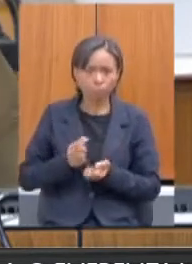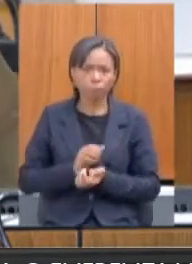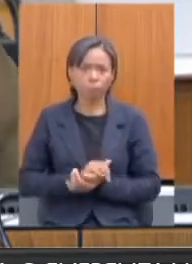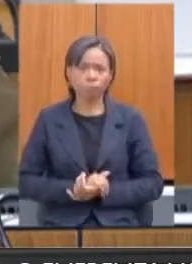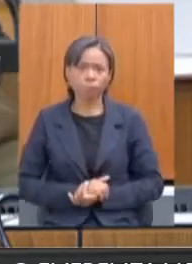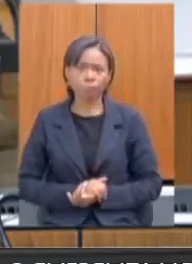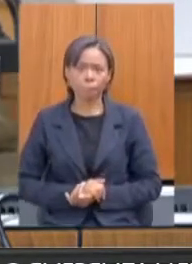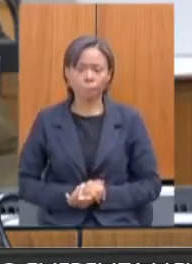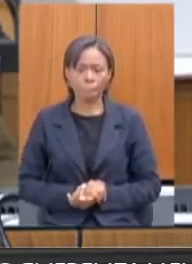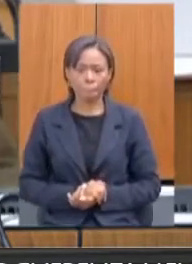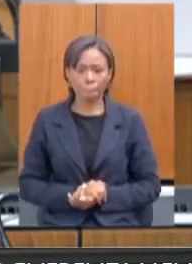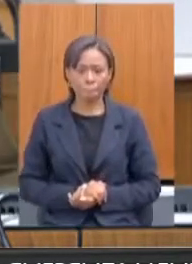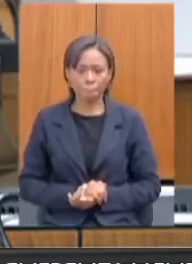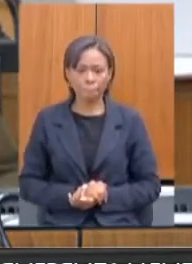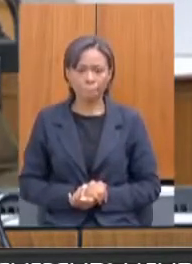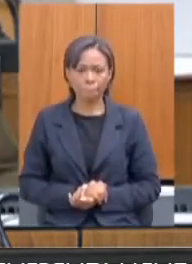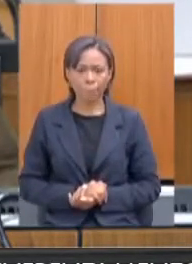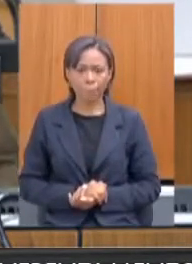Por favor.